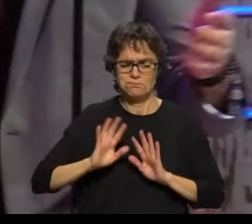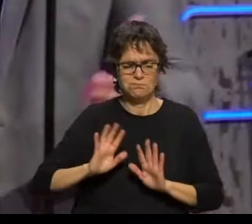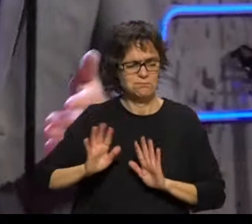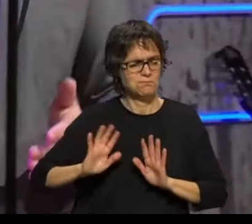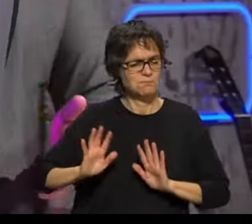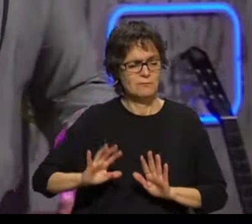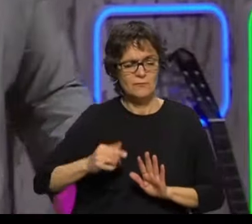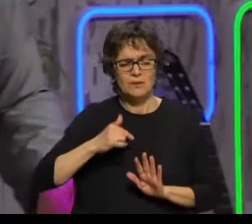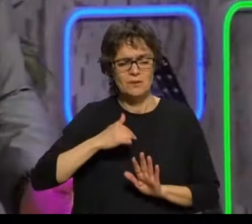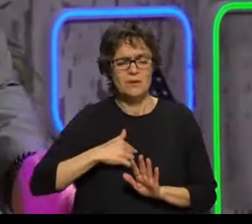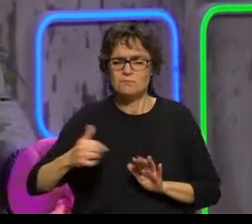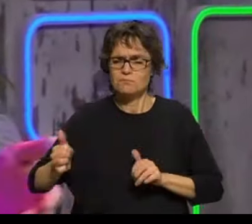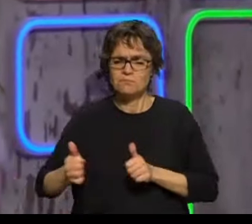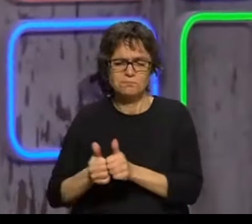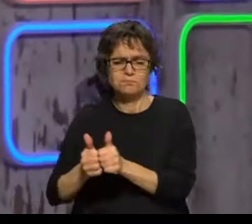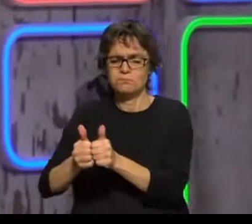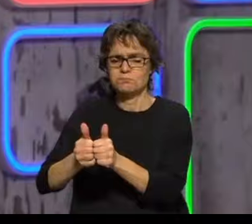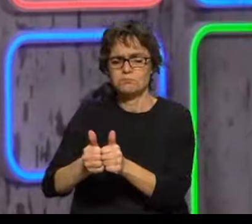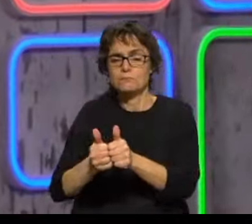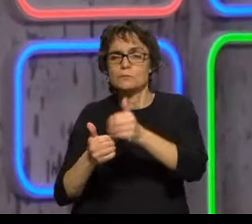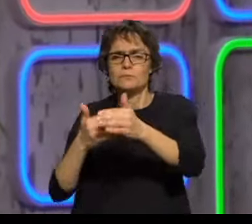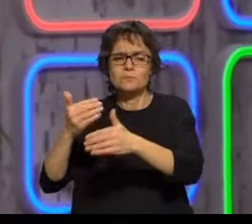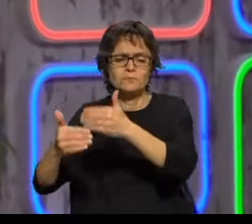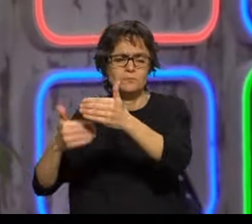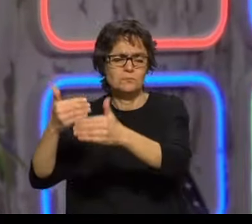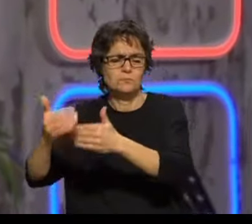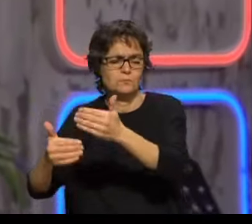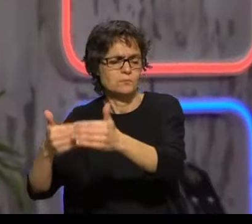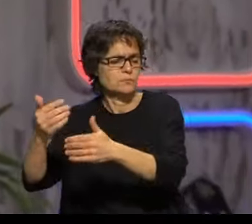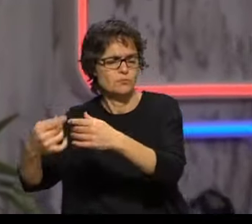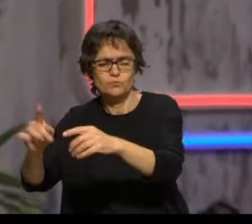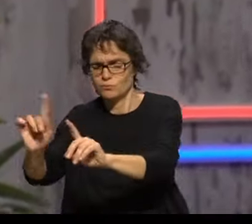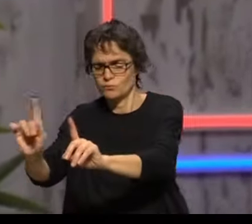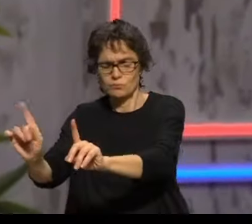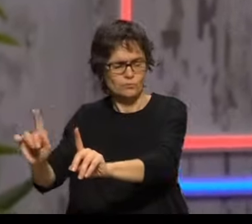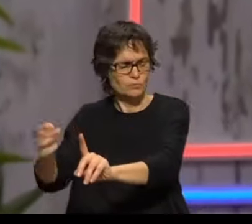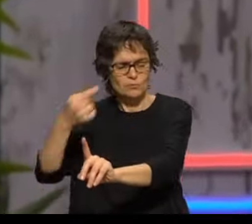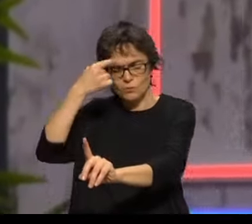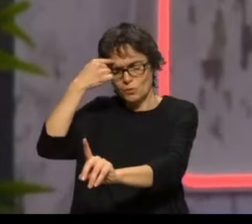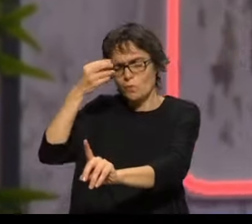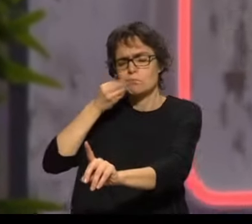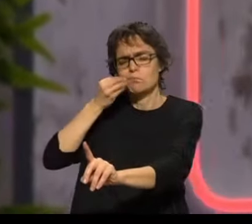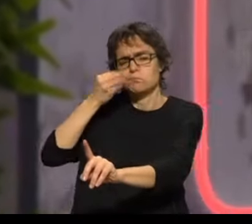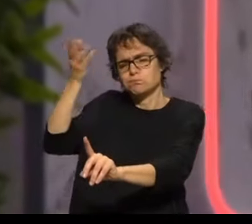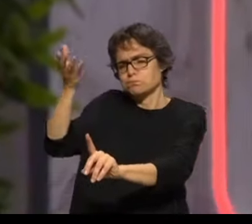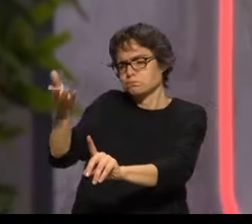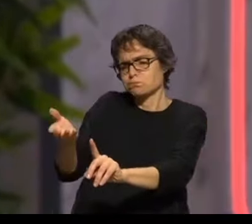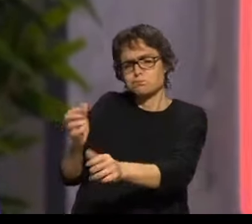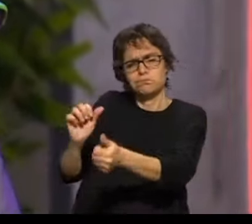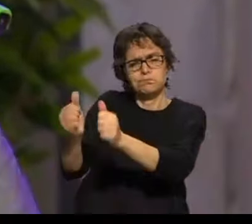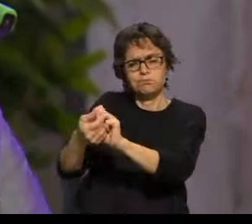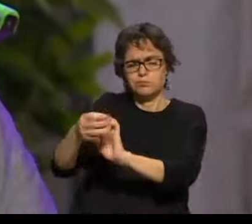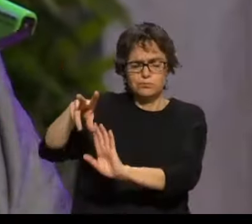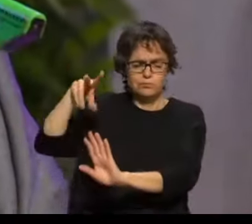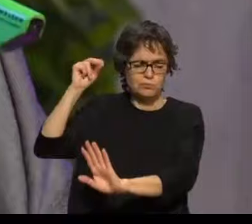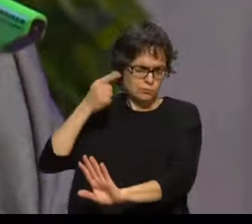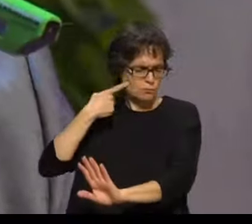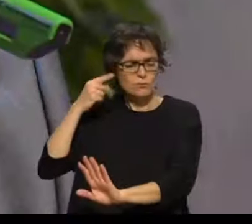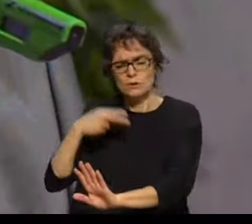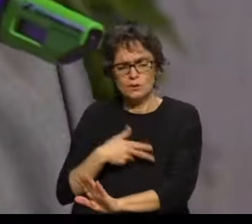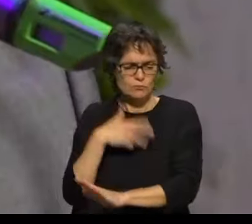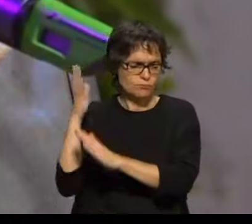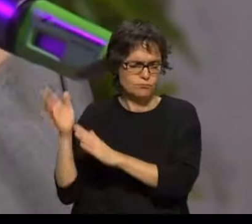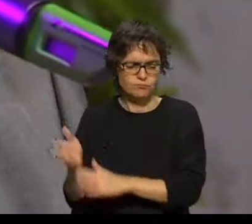ao teu lado Eu bem sei que não mudas e nem queres tentar Ficar do lado